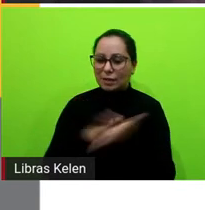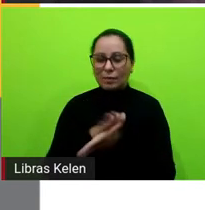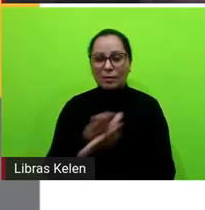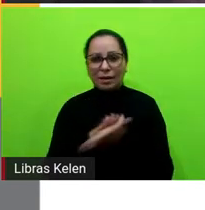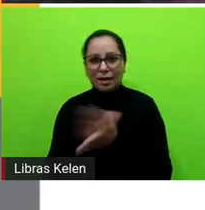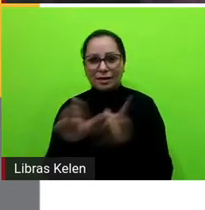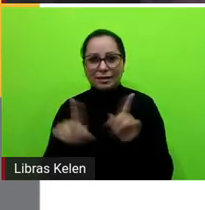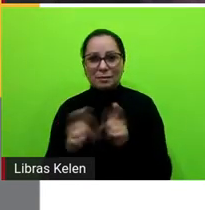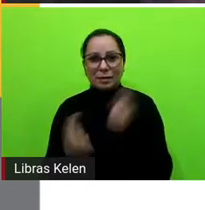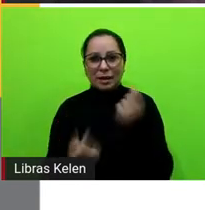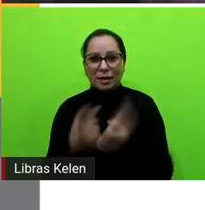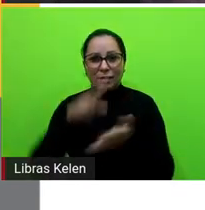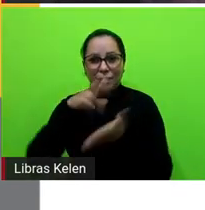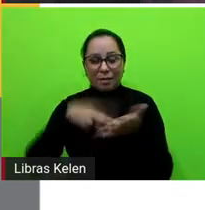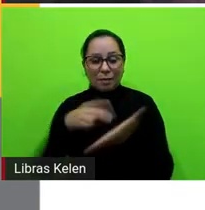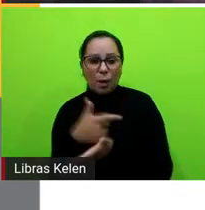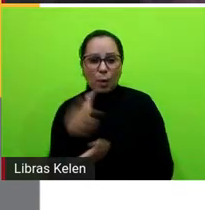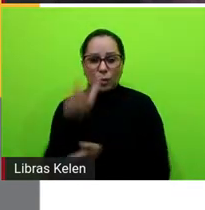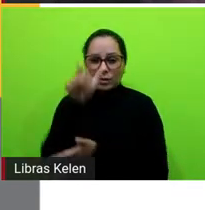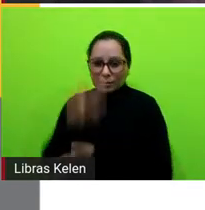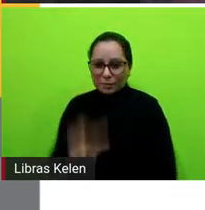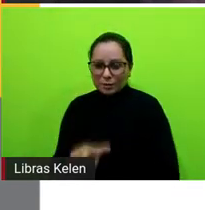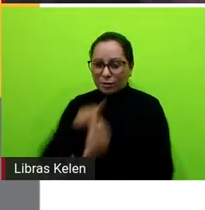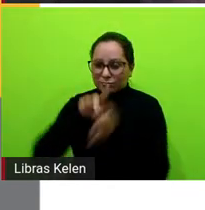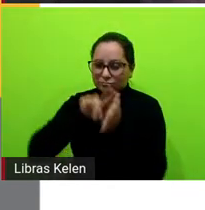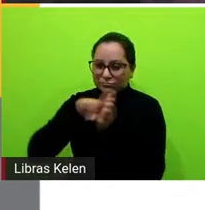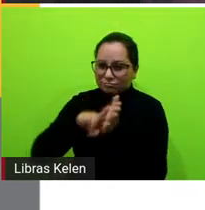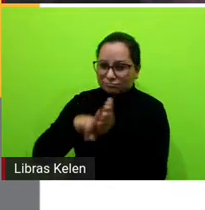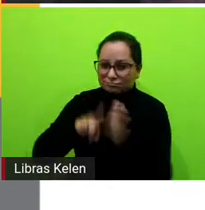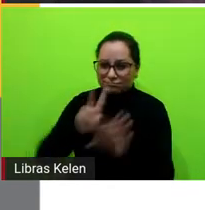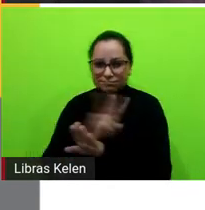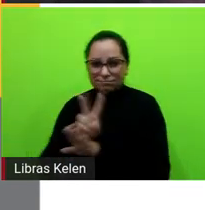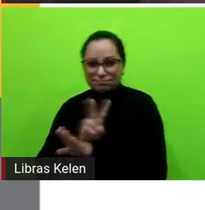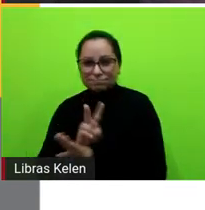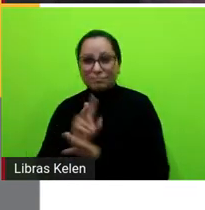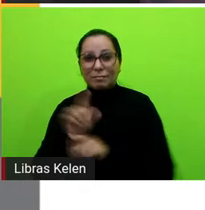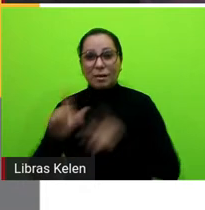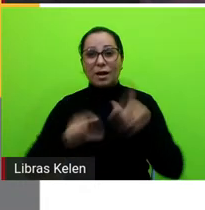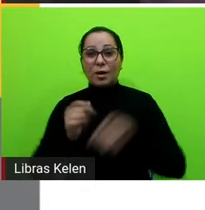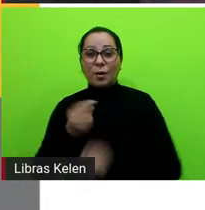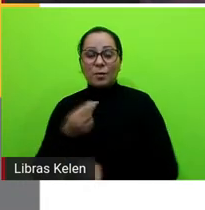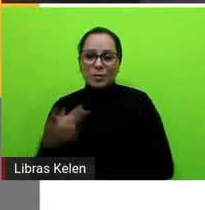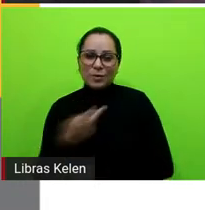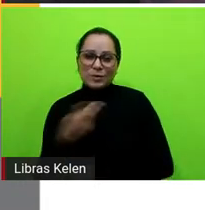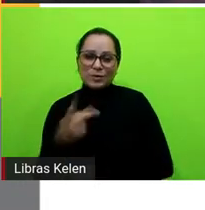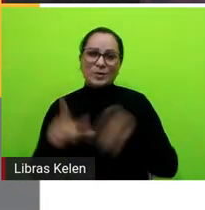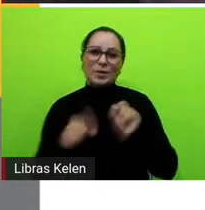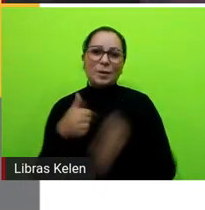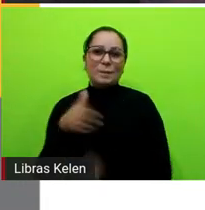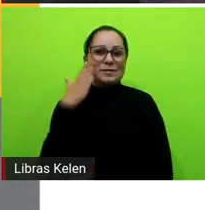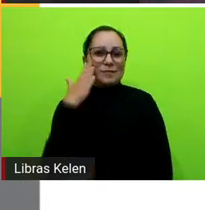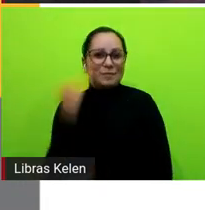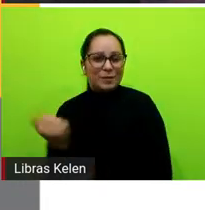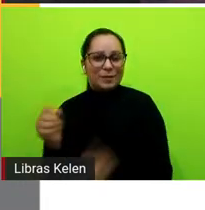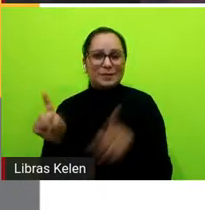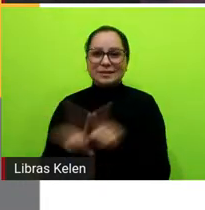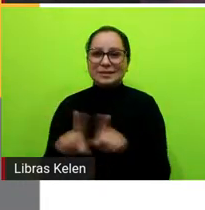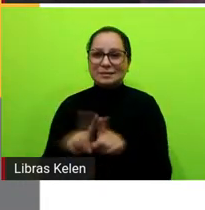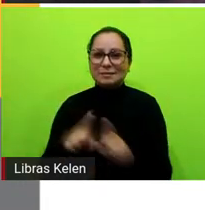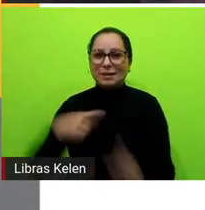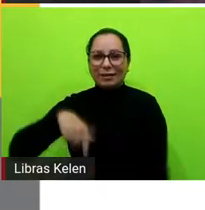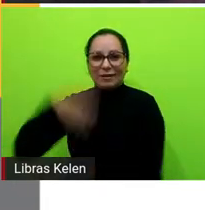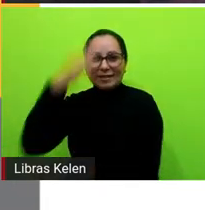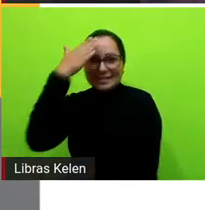alguém lembrar de outros detetives, é algo que eu e a Fernanda fizemos essa seleção pelos mais famosos. A gente sabe que tem